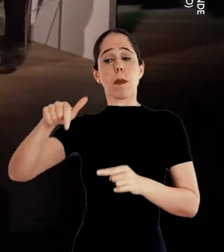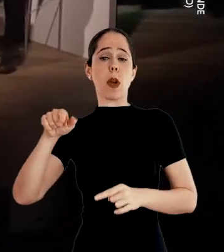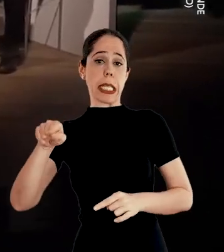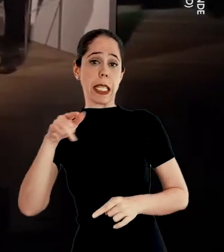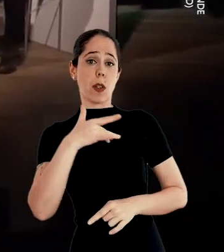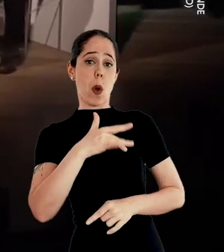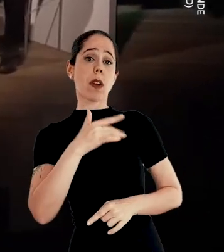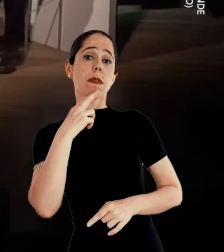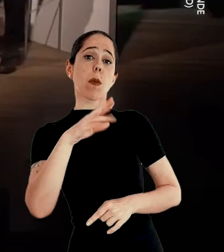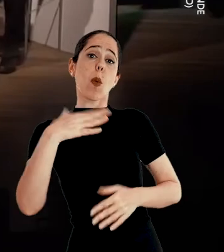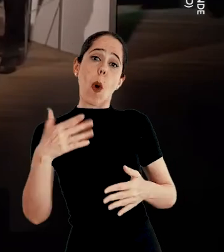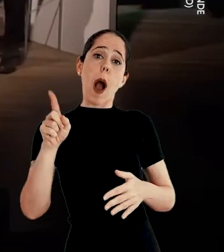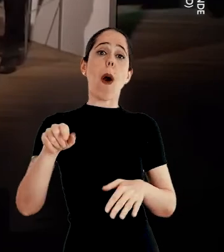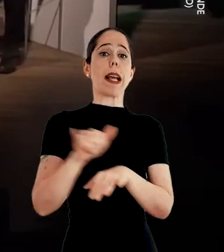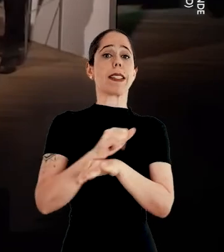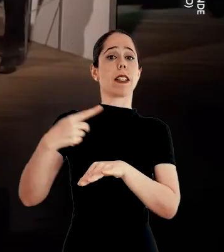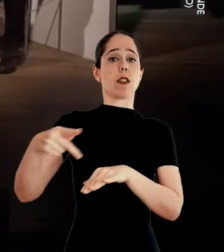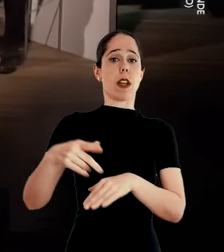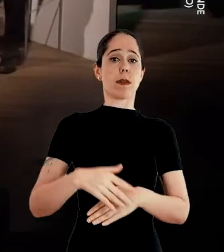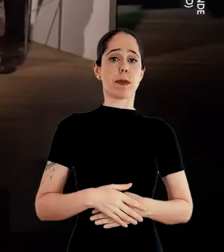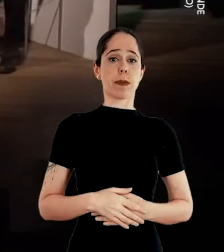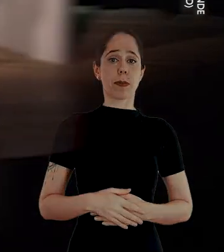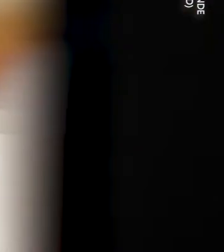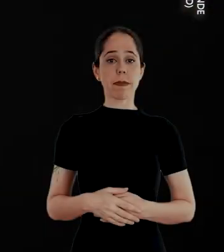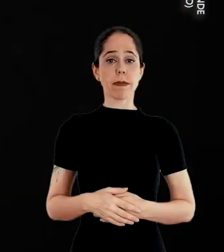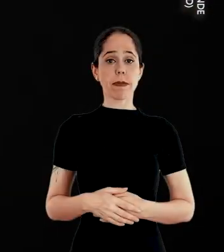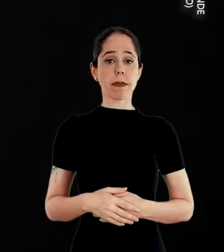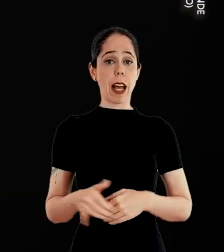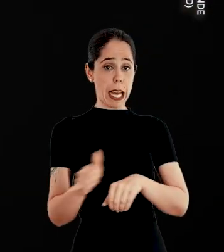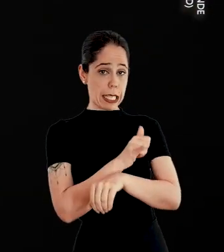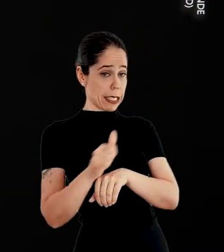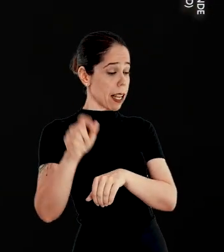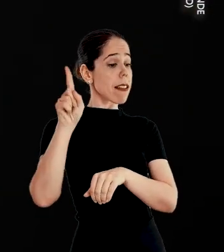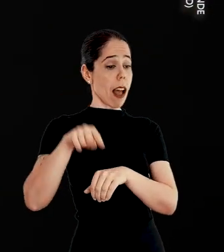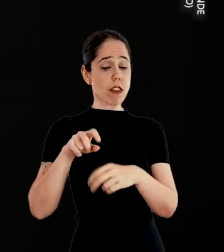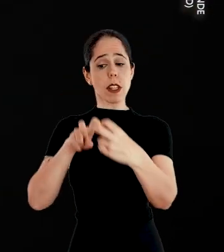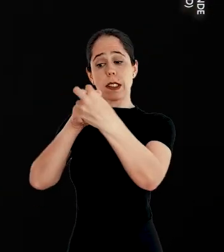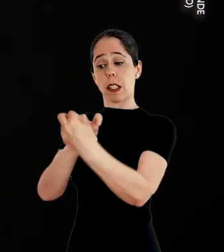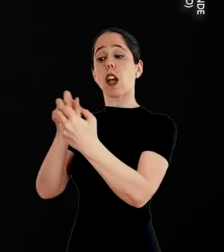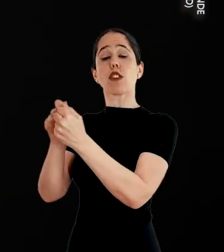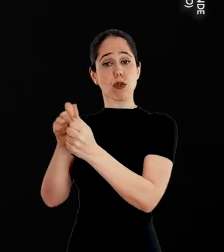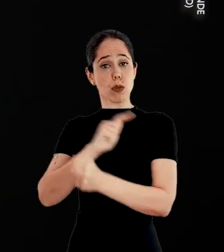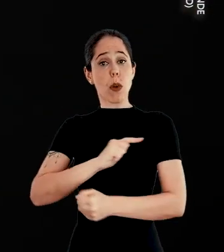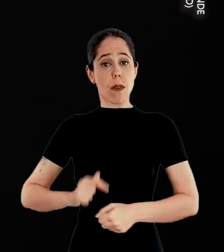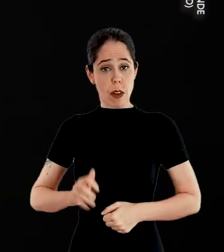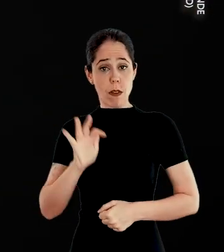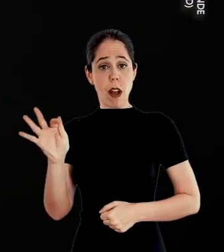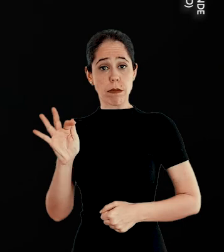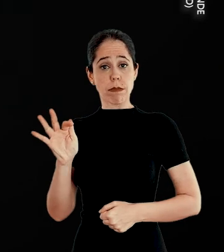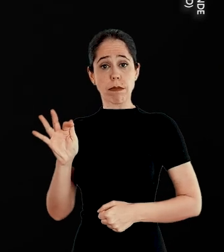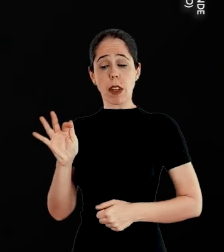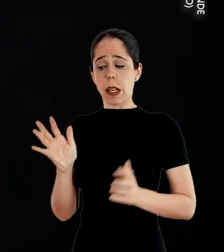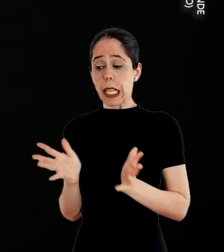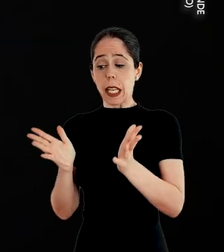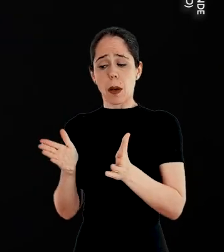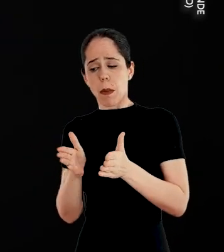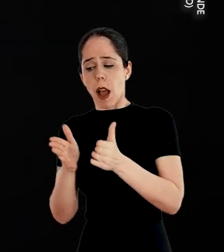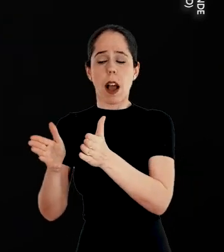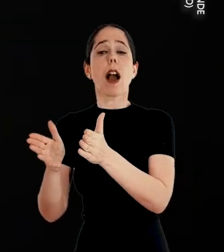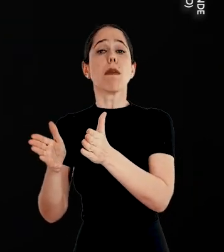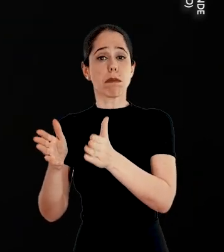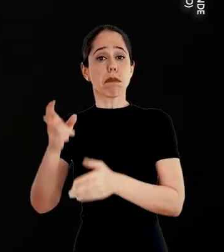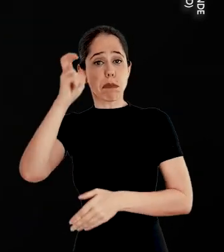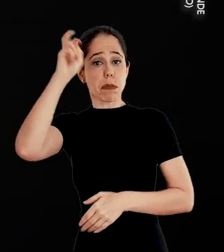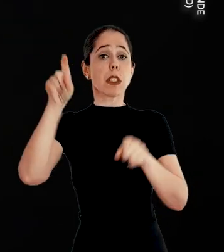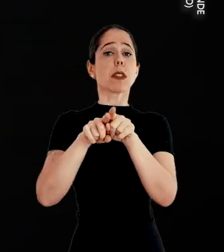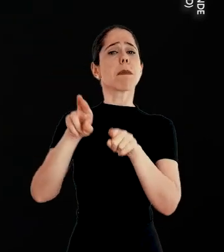Onyx disse qual seria a sua alternativa. A alternativa é sentar com o governo federal e encaminhar um